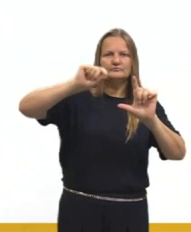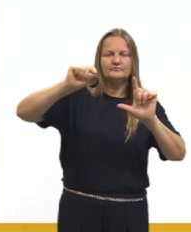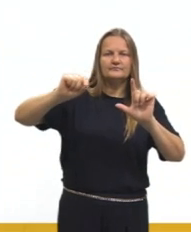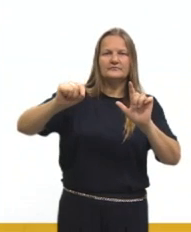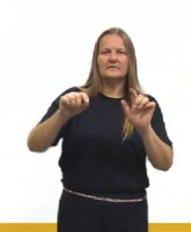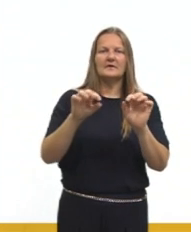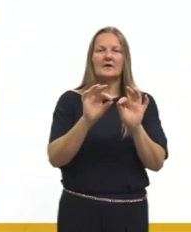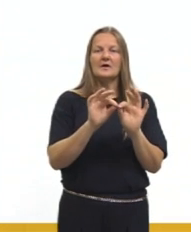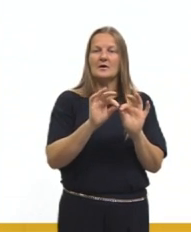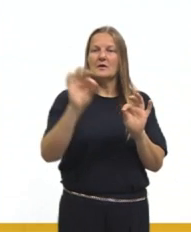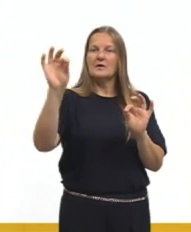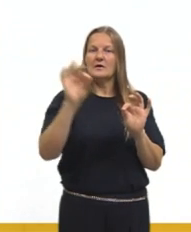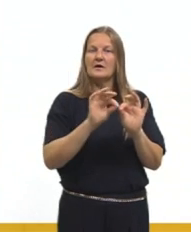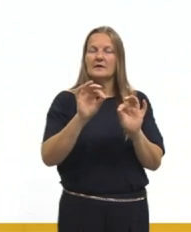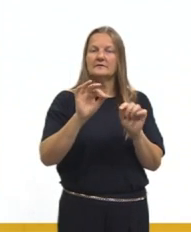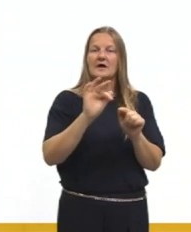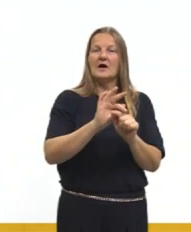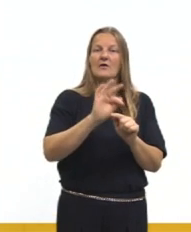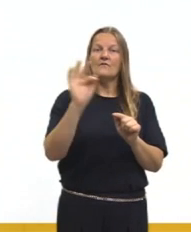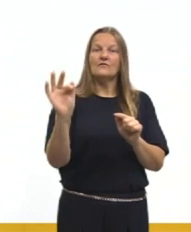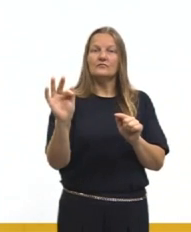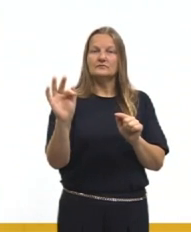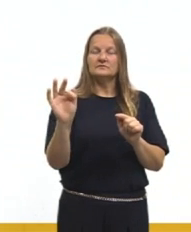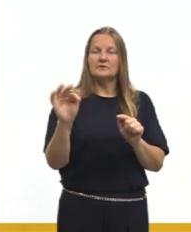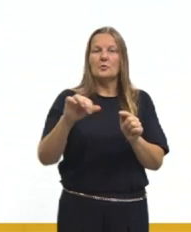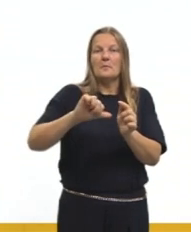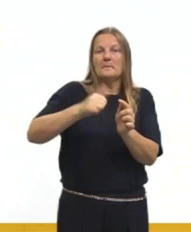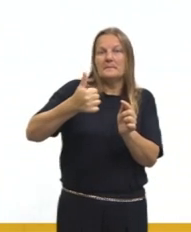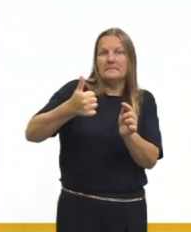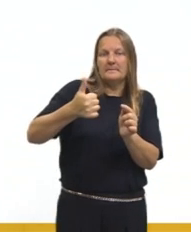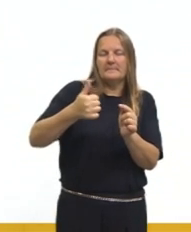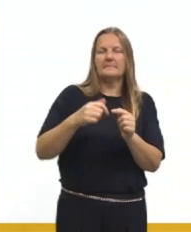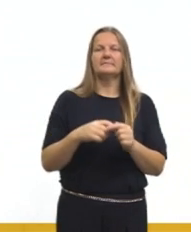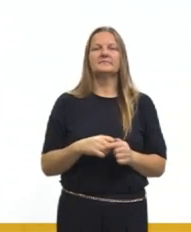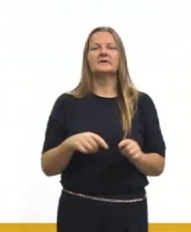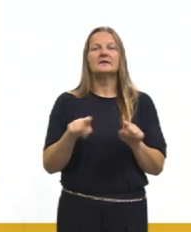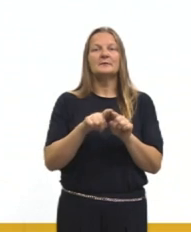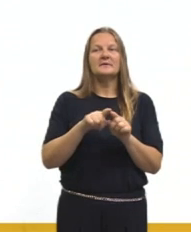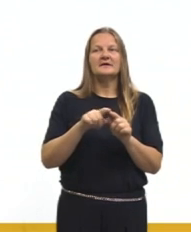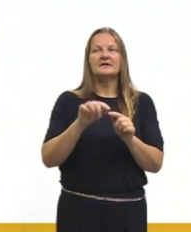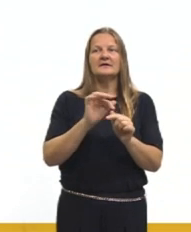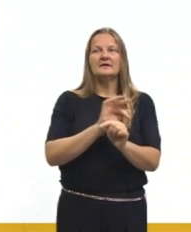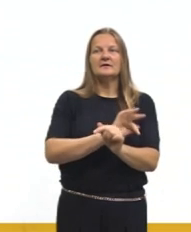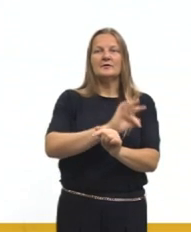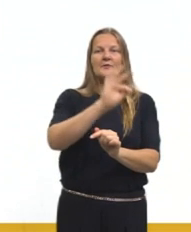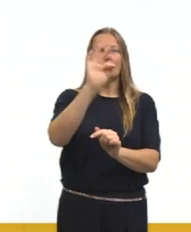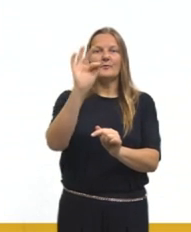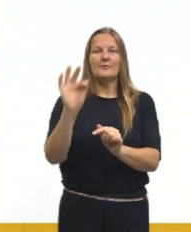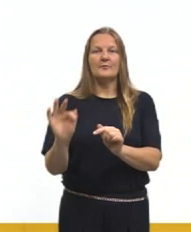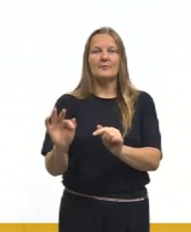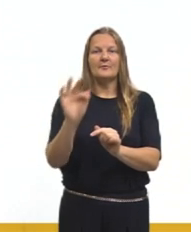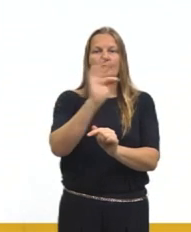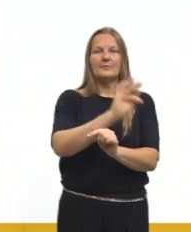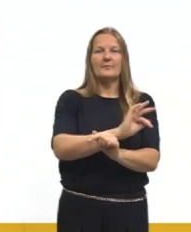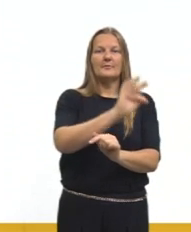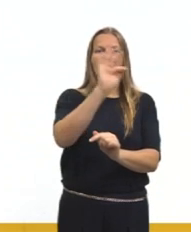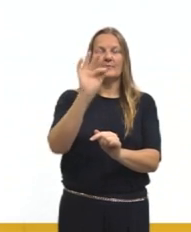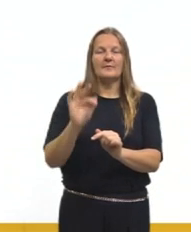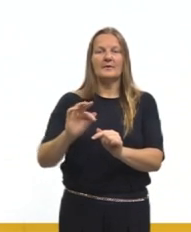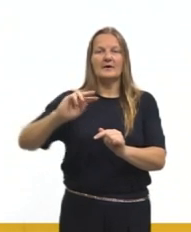reta, função de primeiro grau. Tínhamos também a nossa parábola, a função de segundo grau.